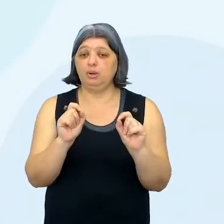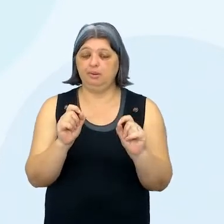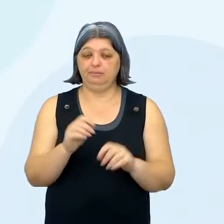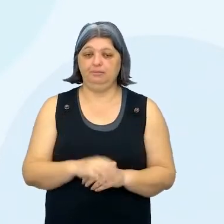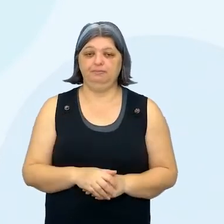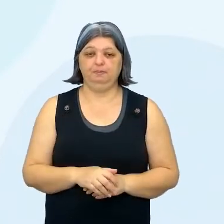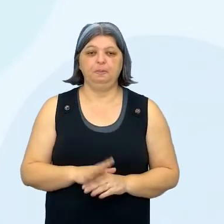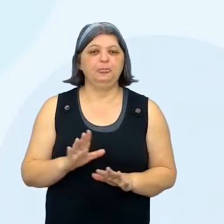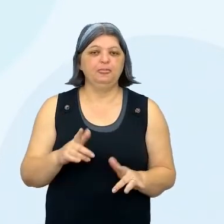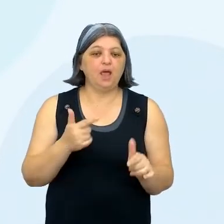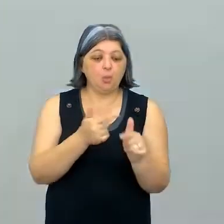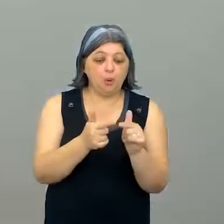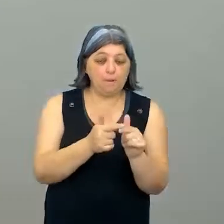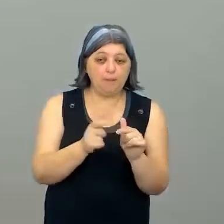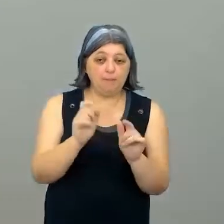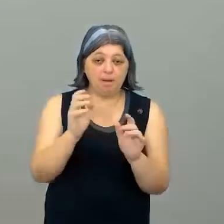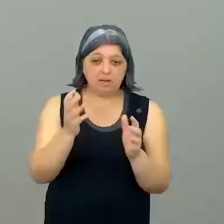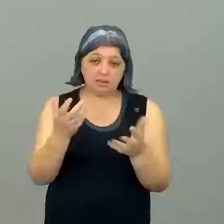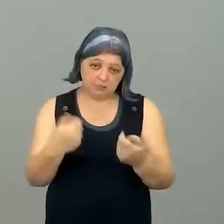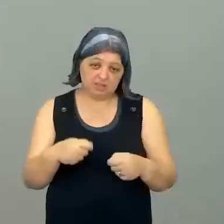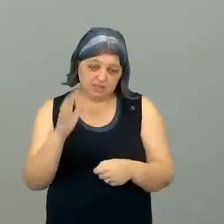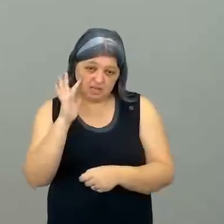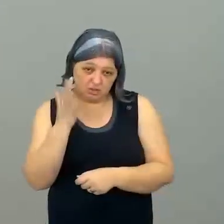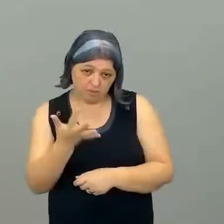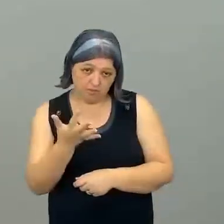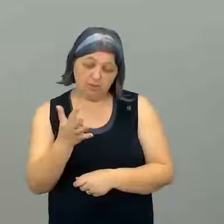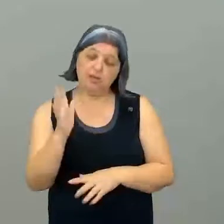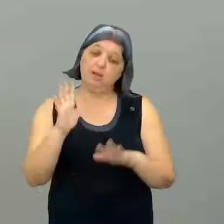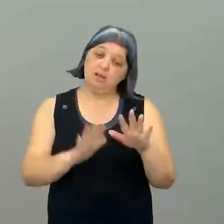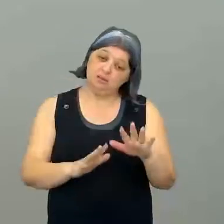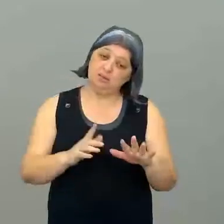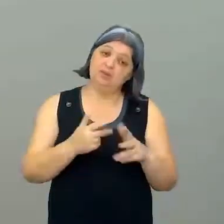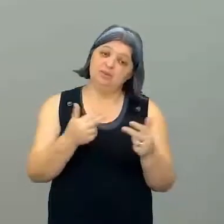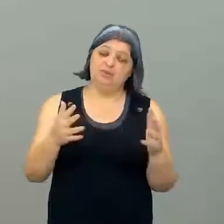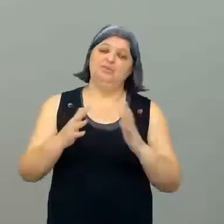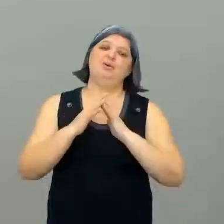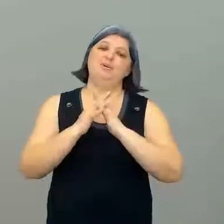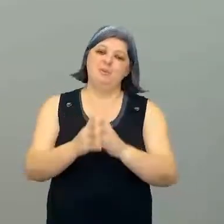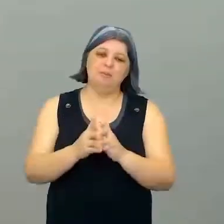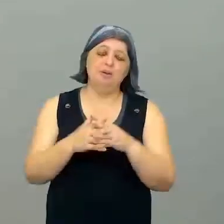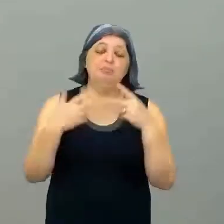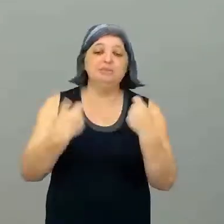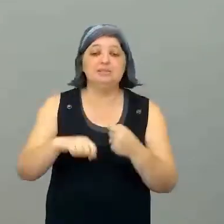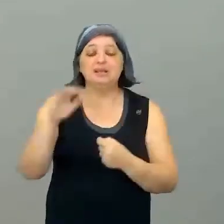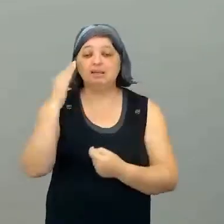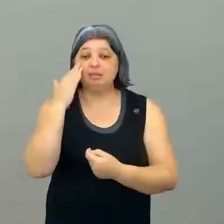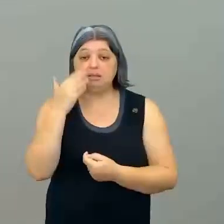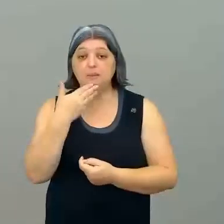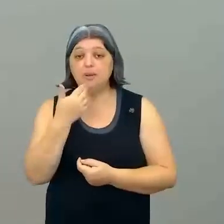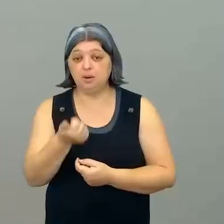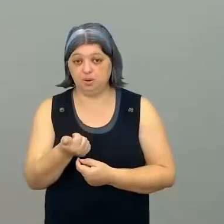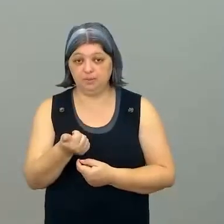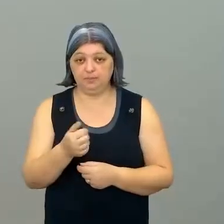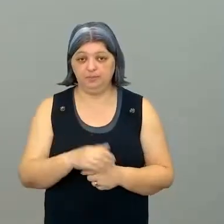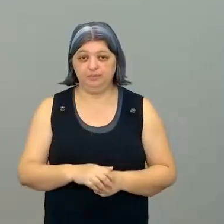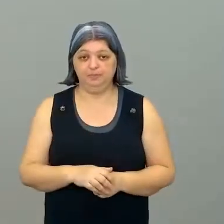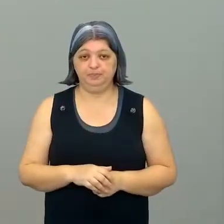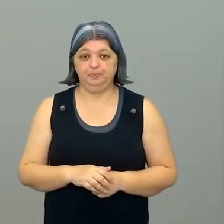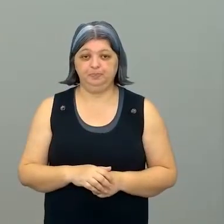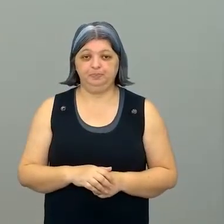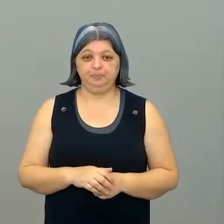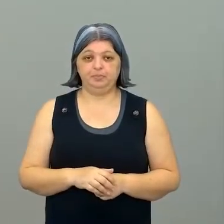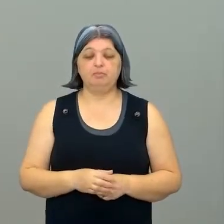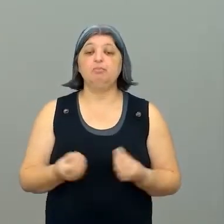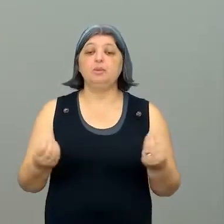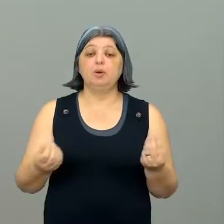problema que você quer solucionar. Às vezes, é uma coisa mais complexa que você quer entender melhor, né, sobre